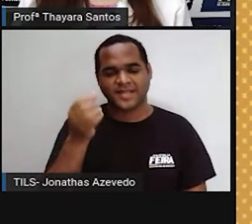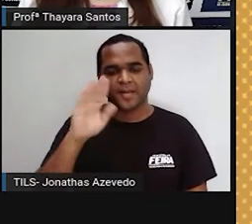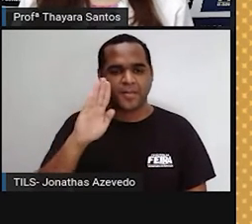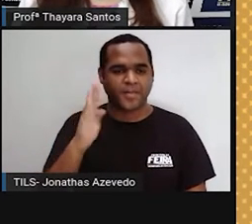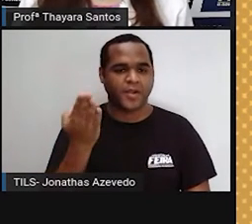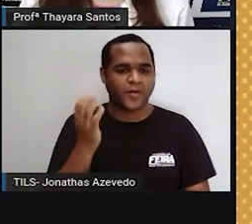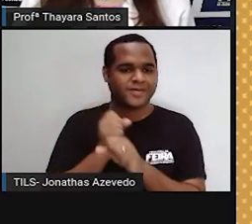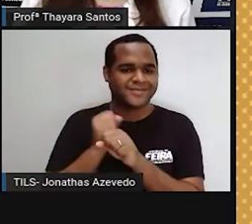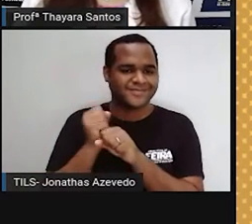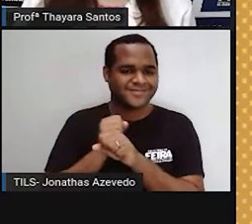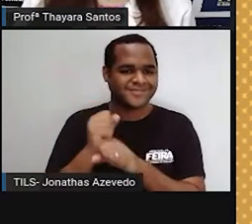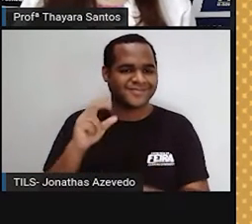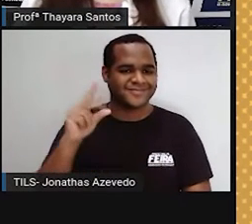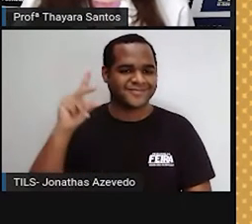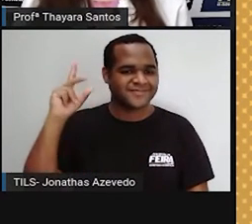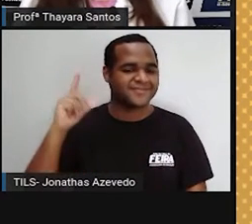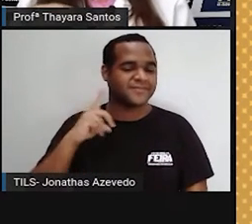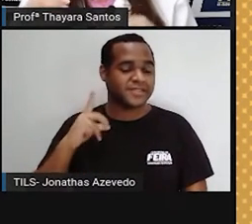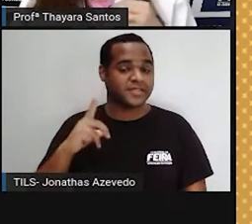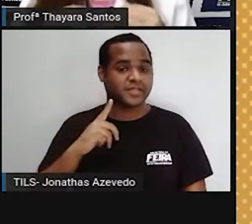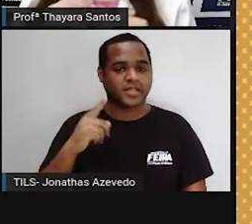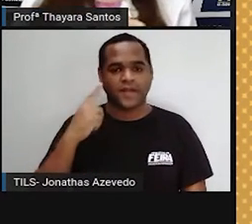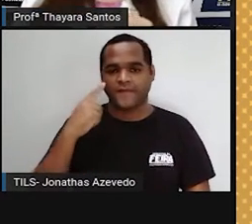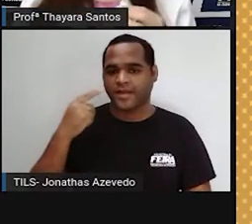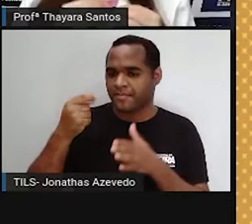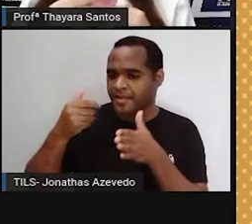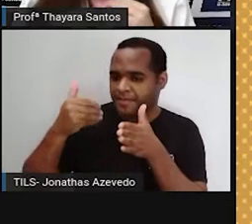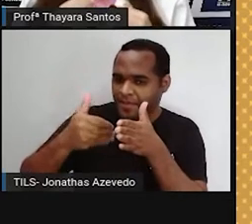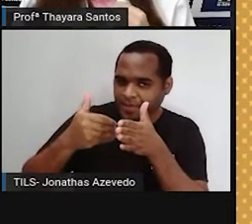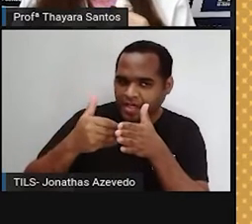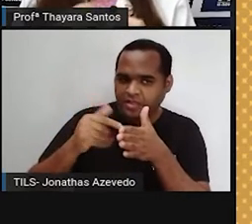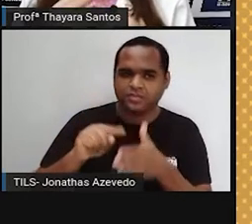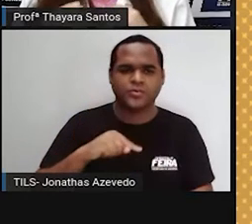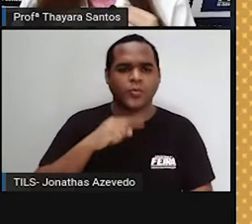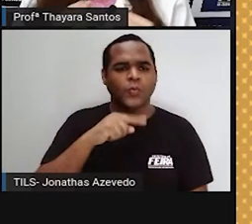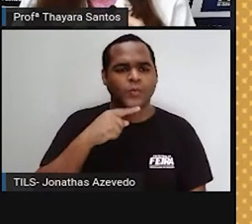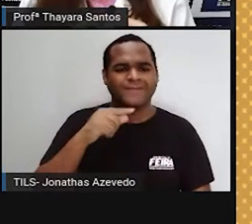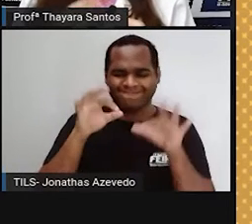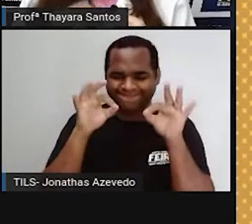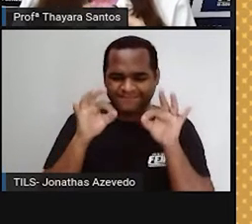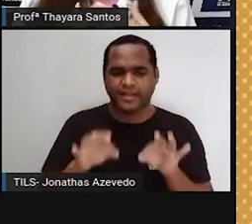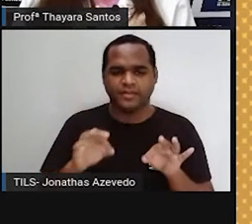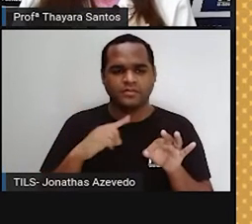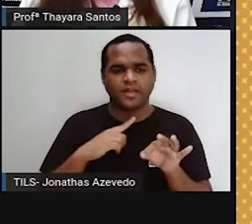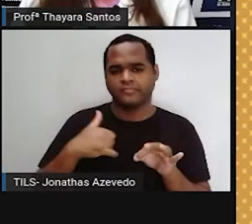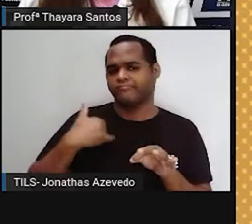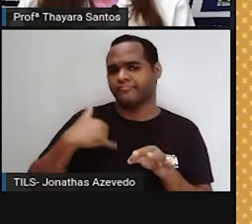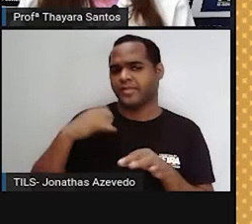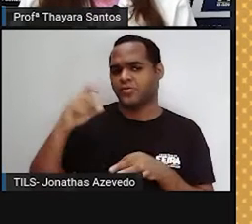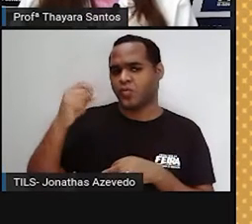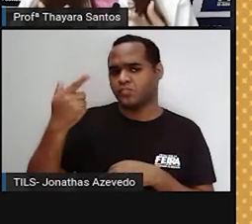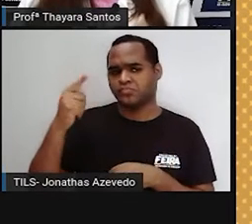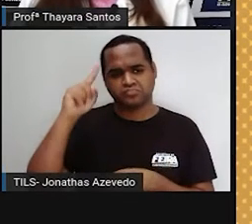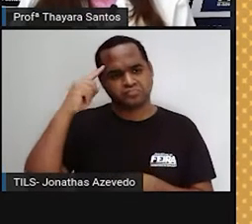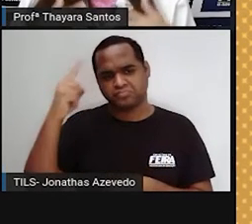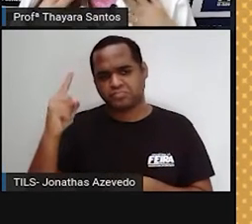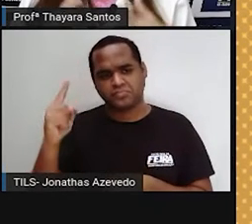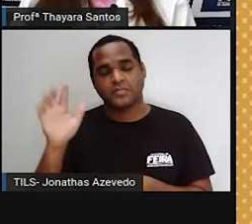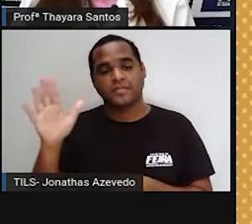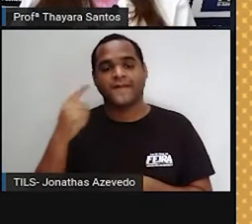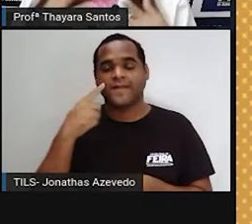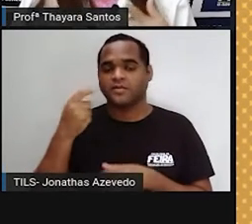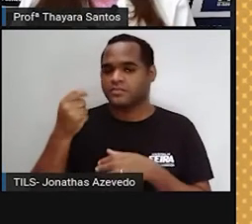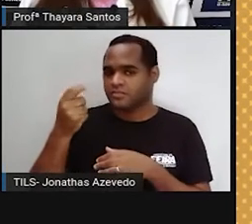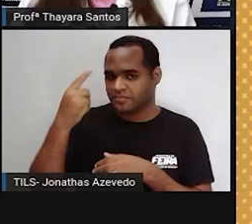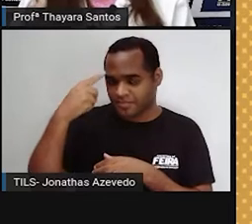,6 bilhões de anos. A gente fala aproximada porque a gente não consegue ter certeza dessa exatidão desse tempo. Mas, se o planeta